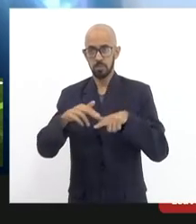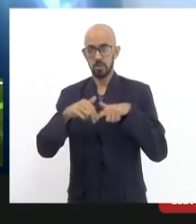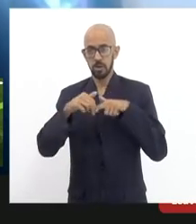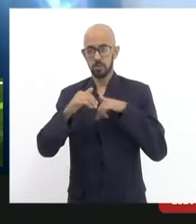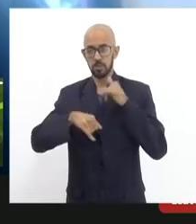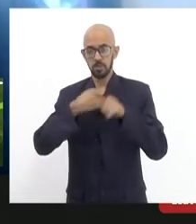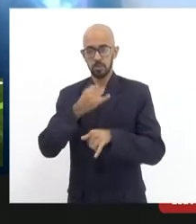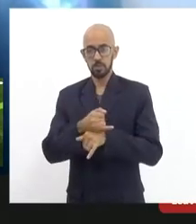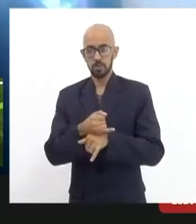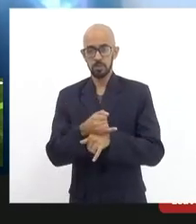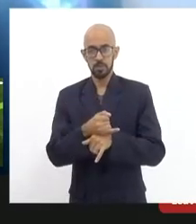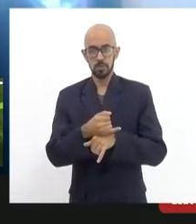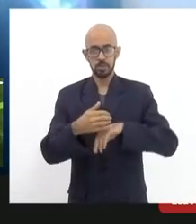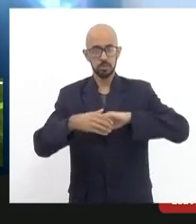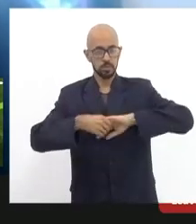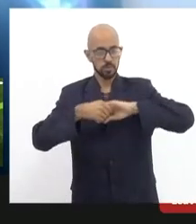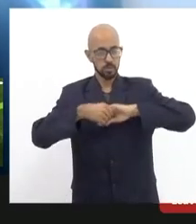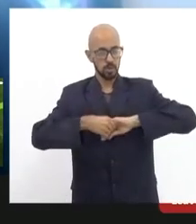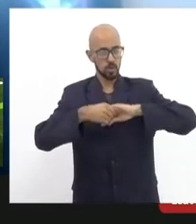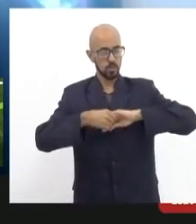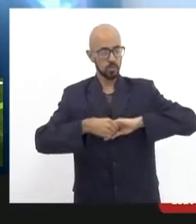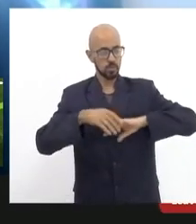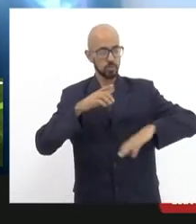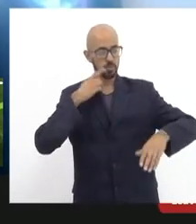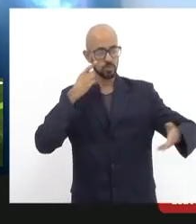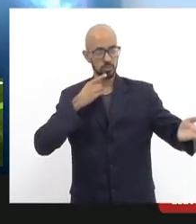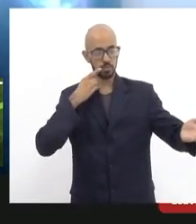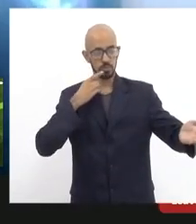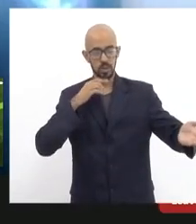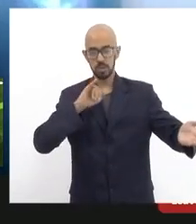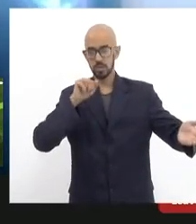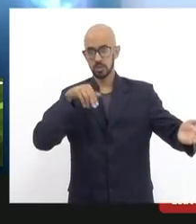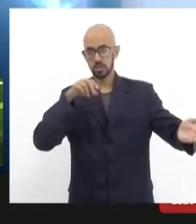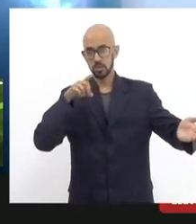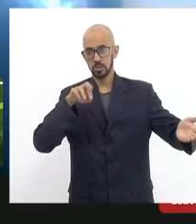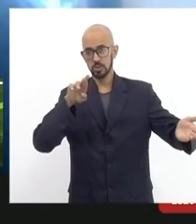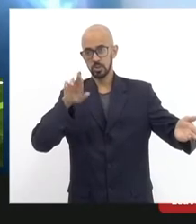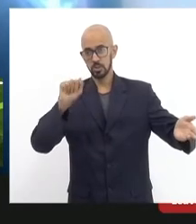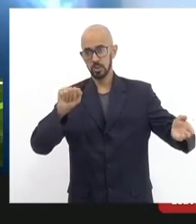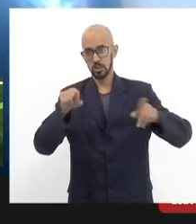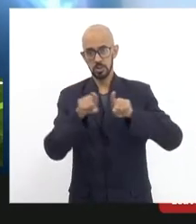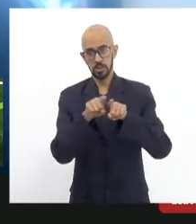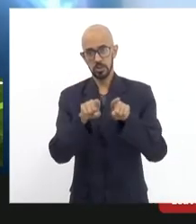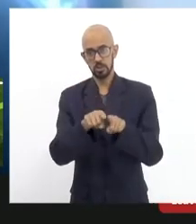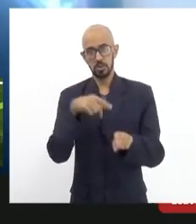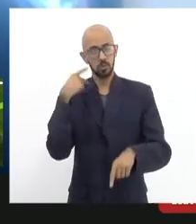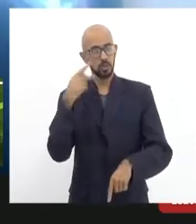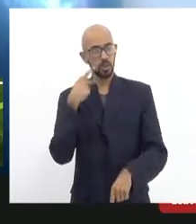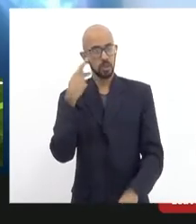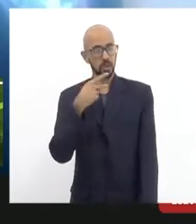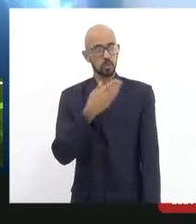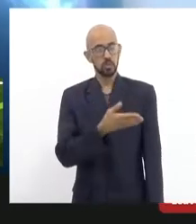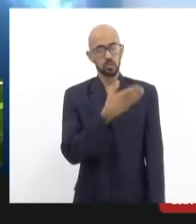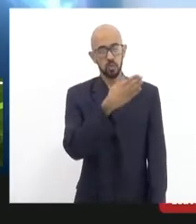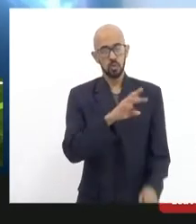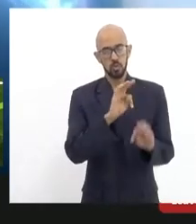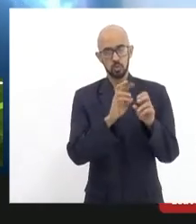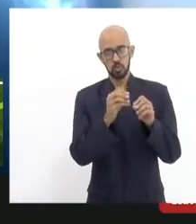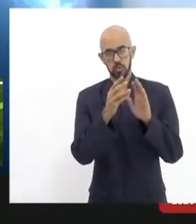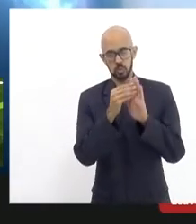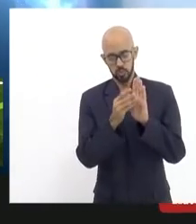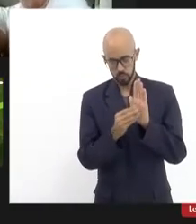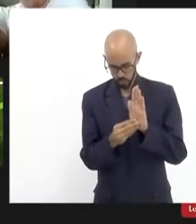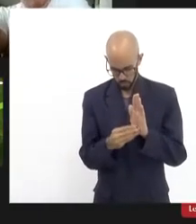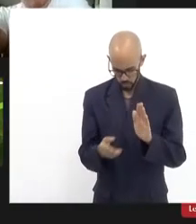saúdo a Jandira e o Chico que foram incisivos num curto espaço de tempo com muito conteúdo doutor